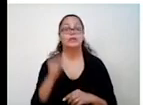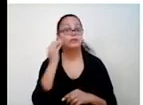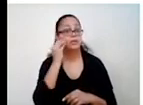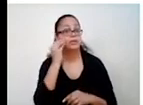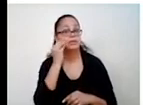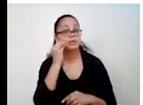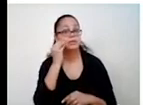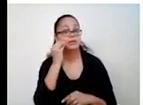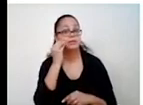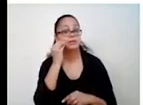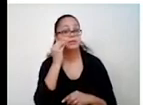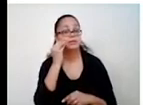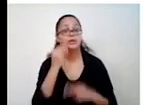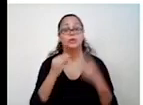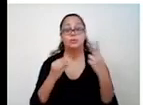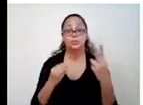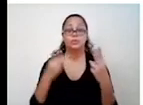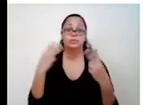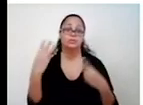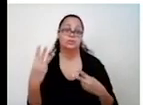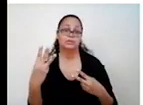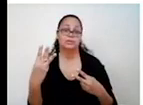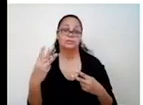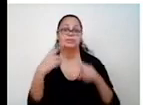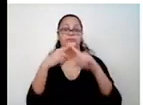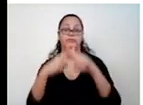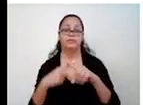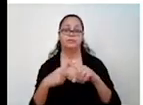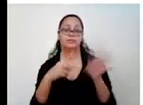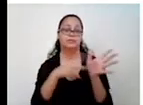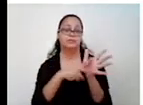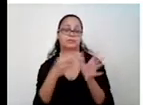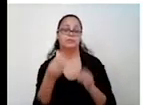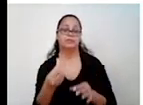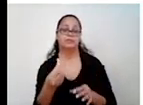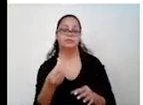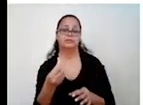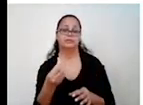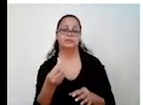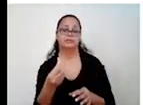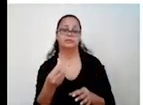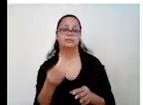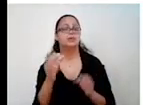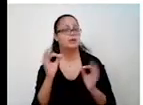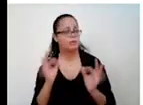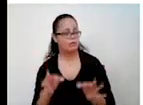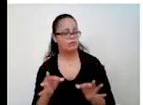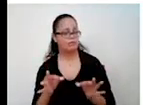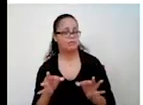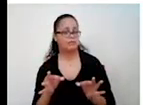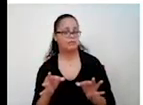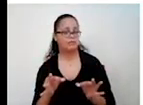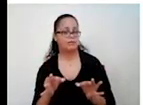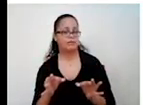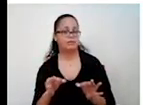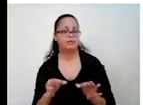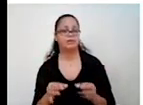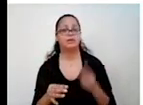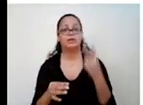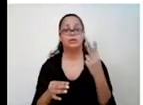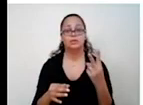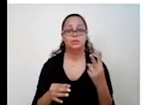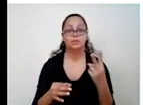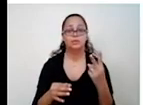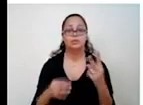testar, Vou testar no 2 e o 3. 2 vezes 3, 6. Confere. Bateu. 2 mais 3, 5.